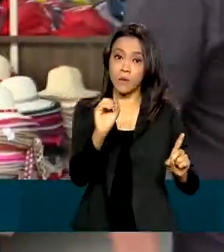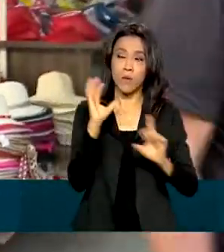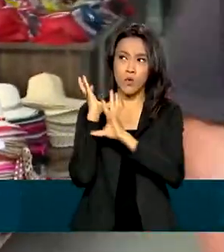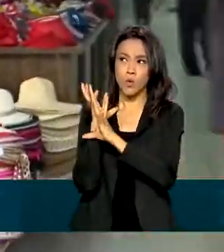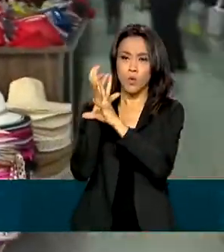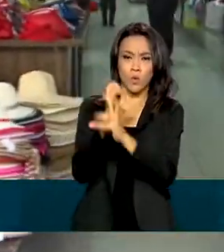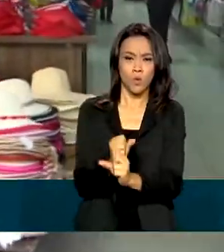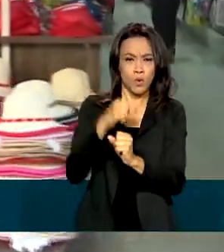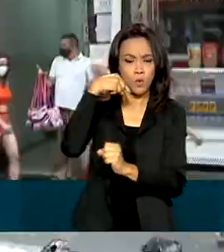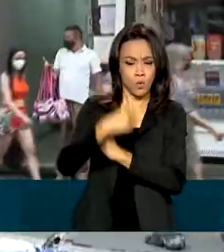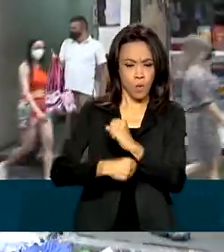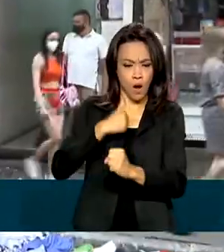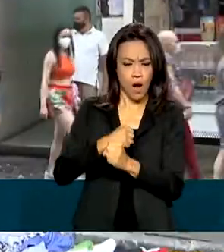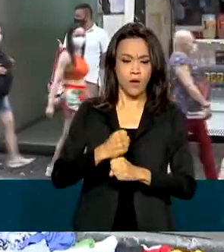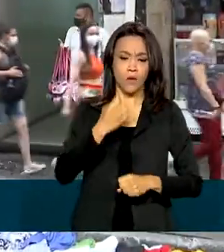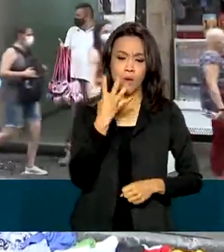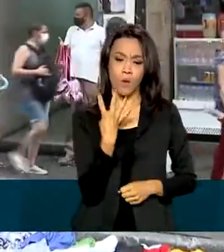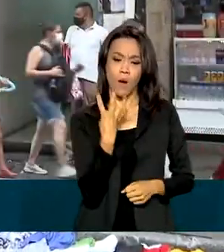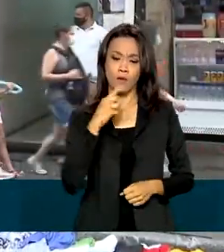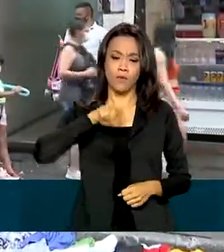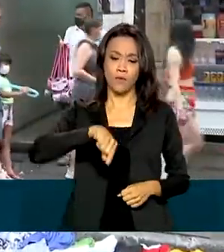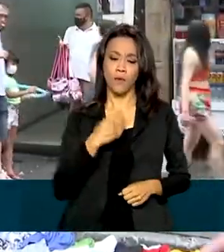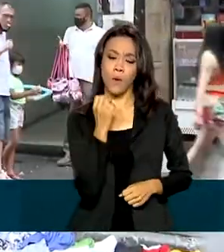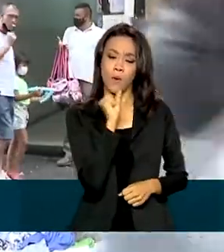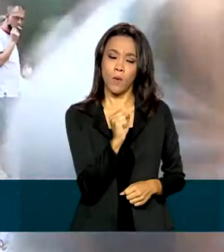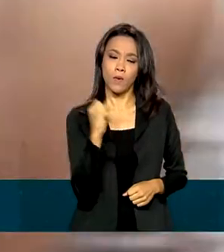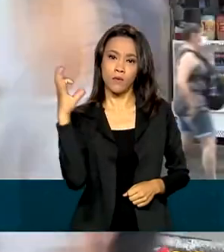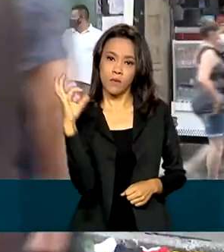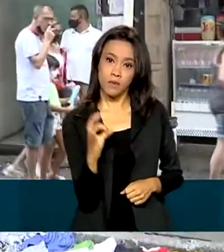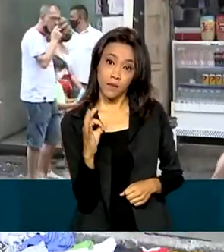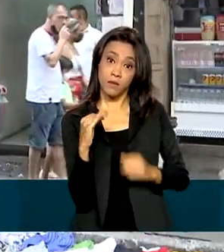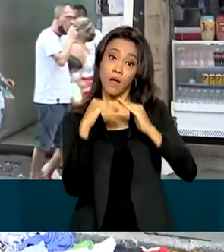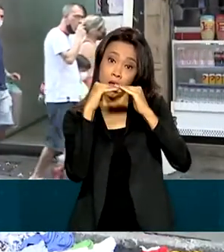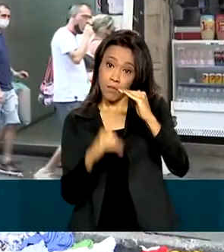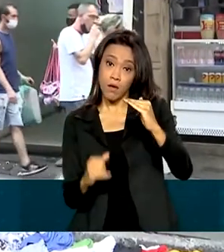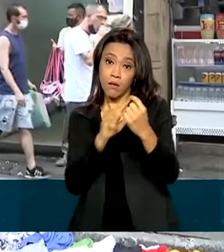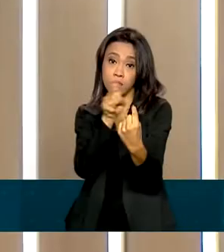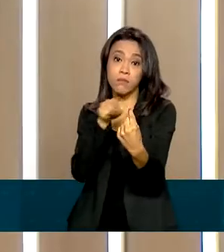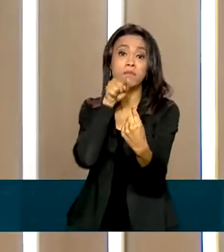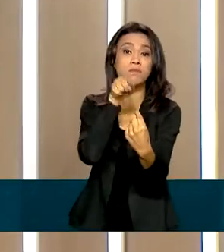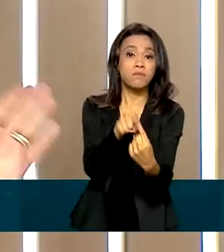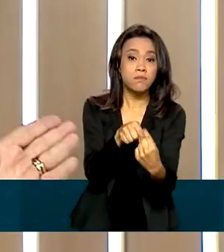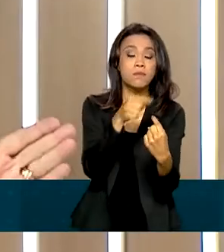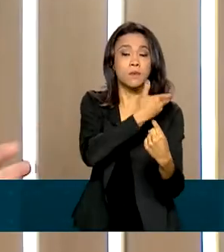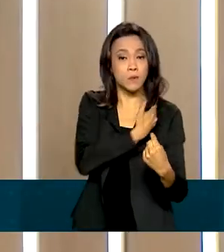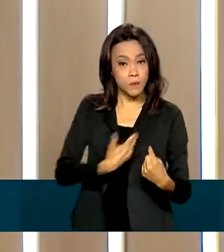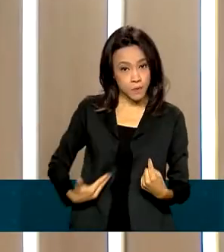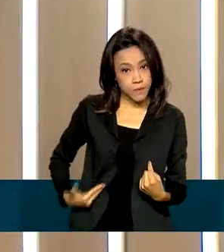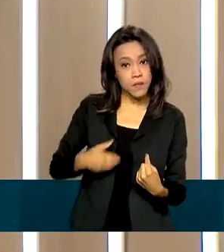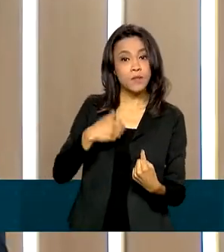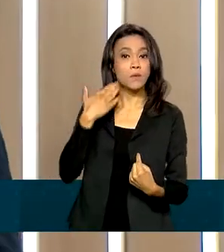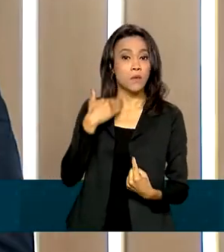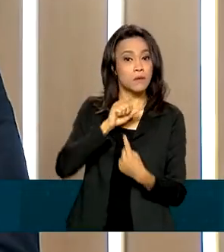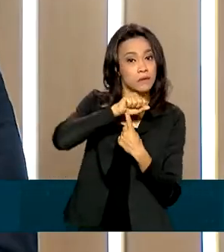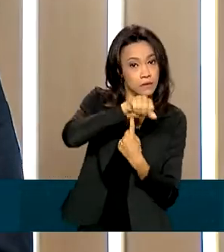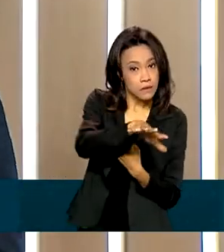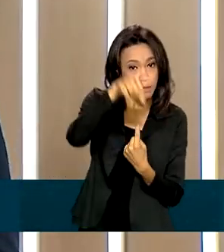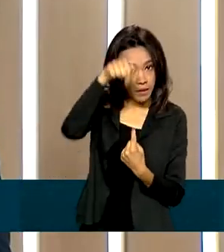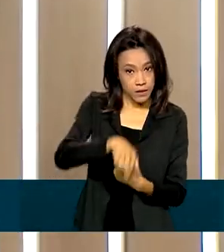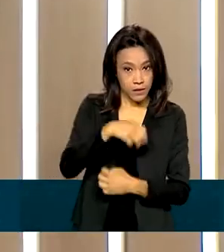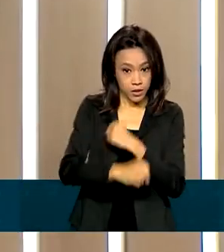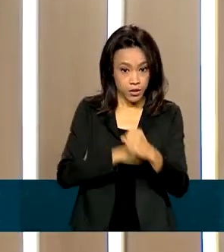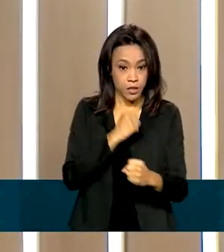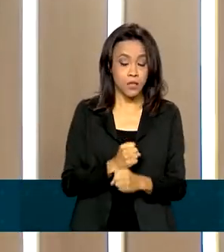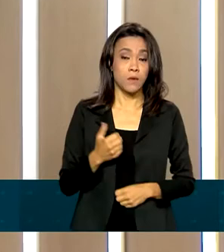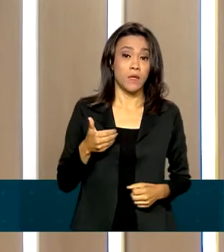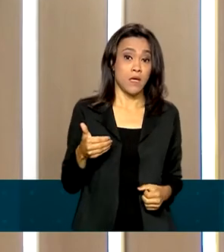do ano está em 4,8%, ainda abaixo da meta do Banco Central para esse ano. E se esse resultado de outubro agora